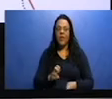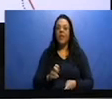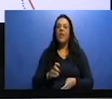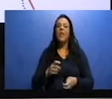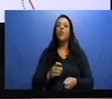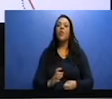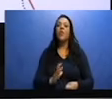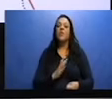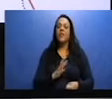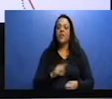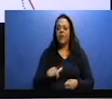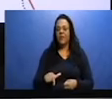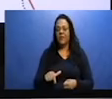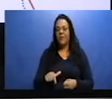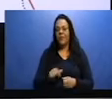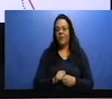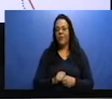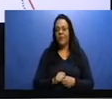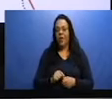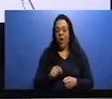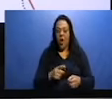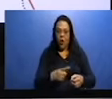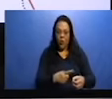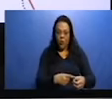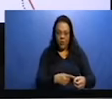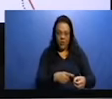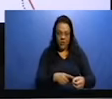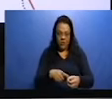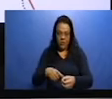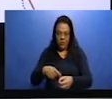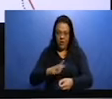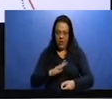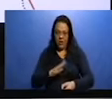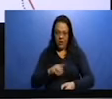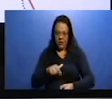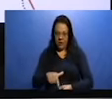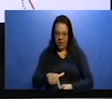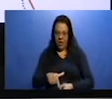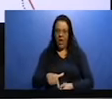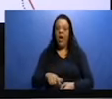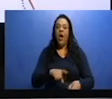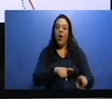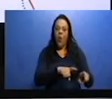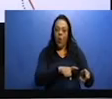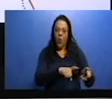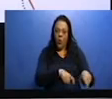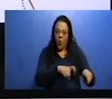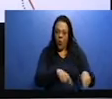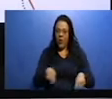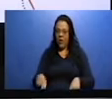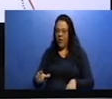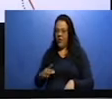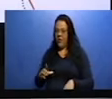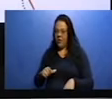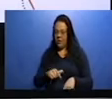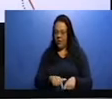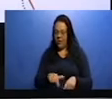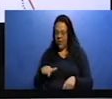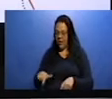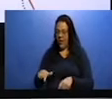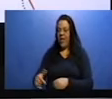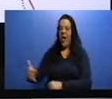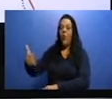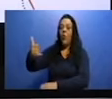equivalentes, tá? O município, ele engloba tanto a área rural quanto a área urbana. E a cidade, ela é o distrito-sede.